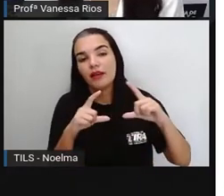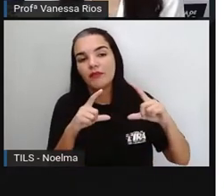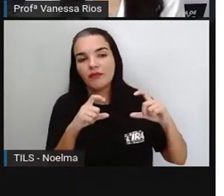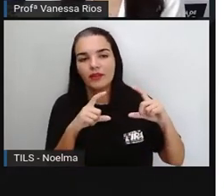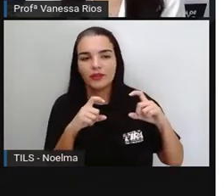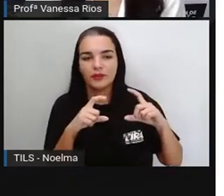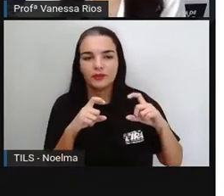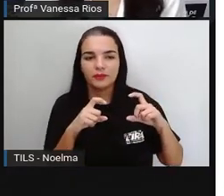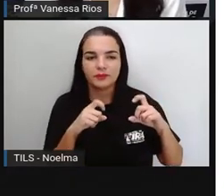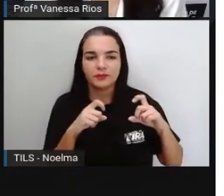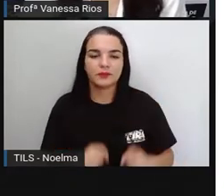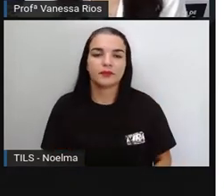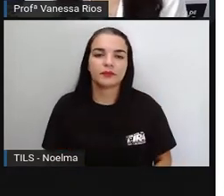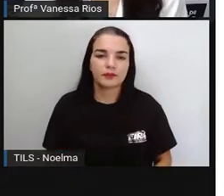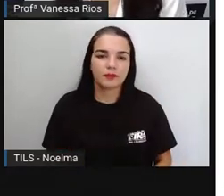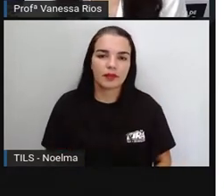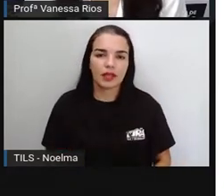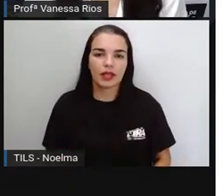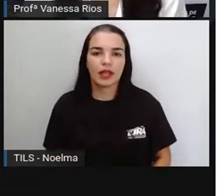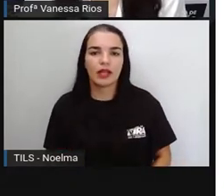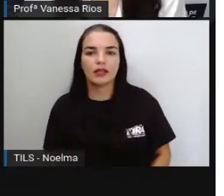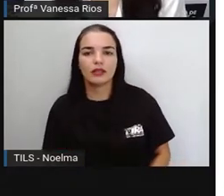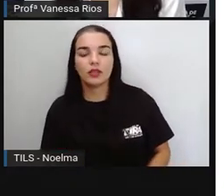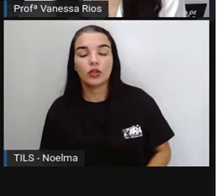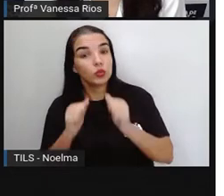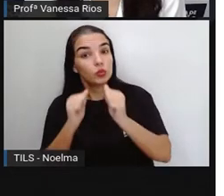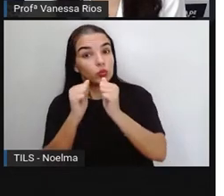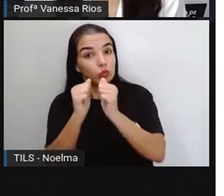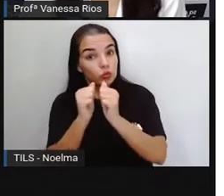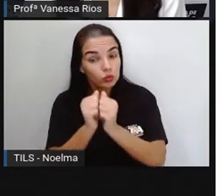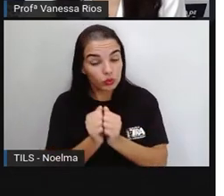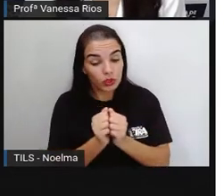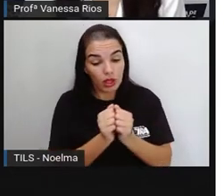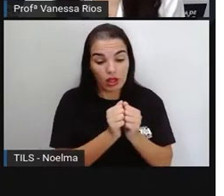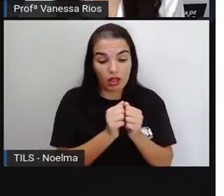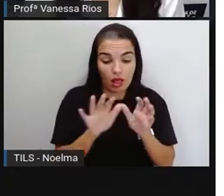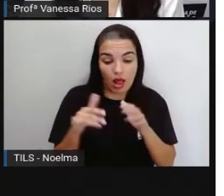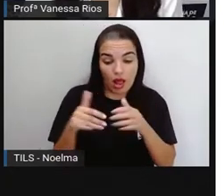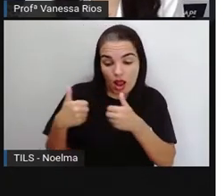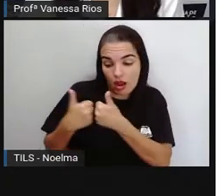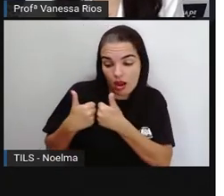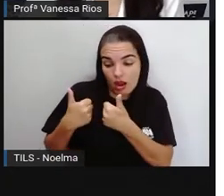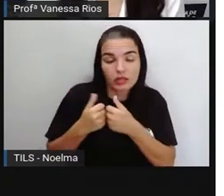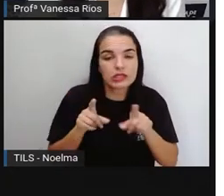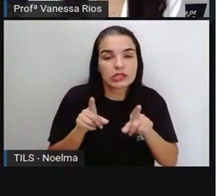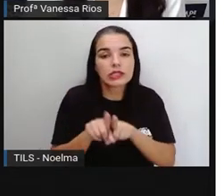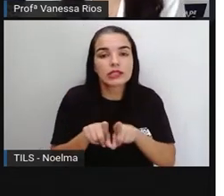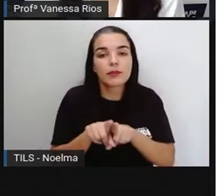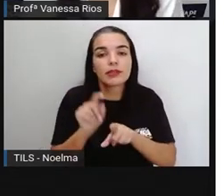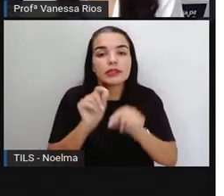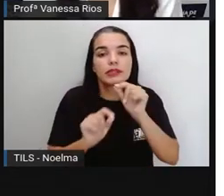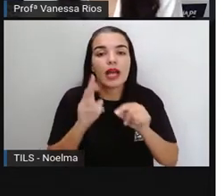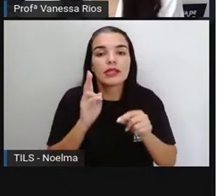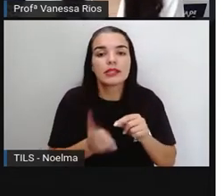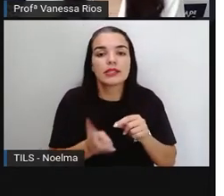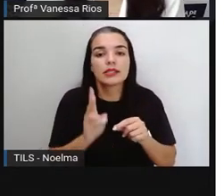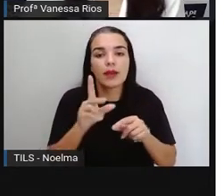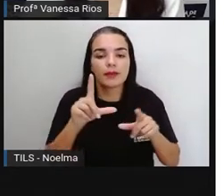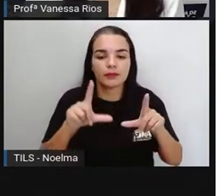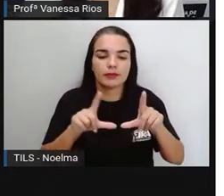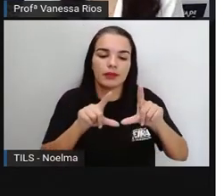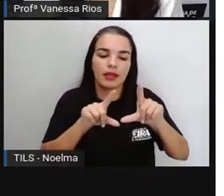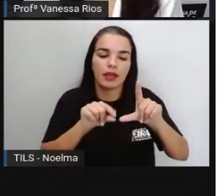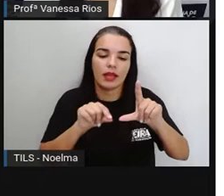que é a fotografia. E ao lado da imagem vai ter sempre a legenda, que são informações relacionadas à